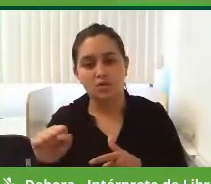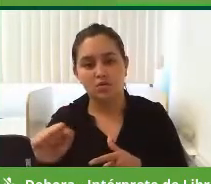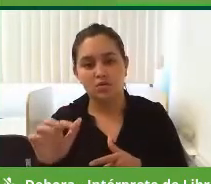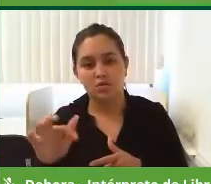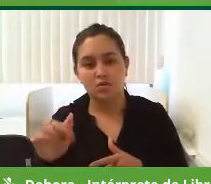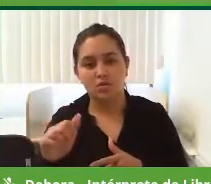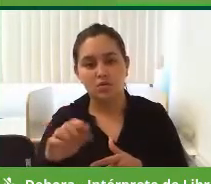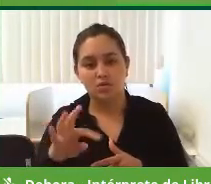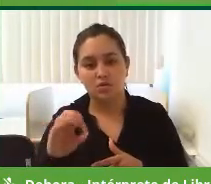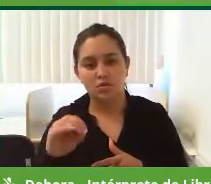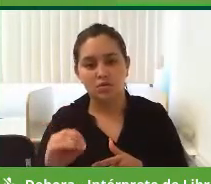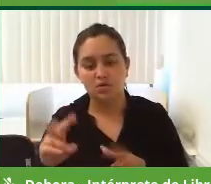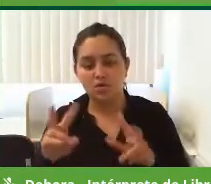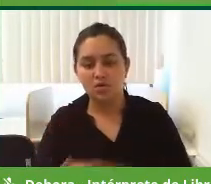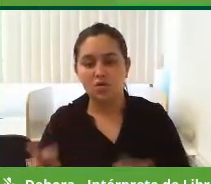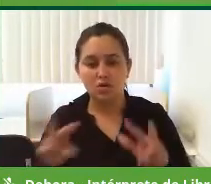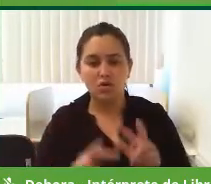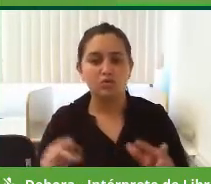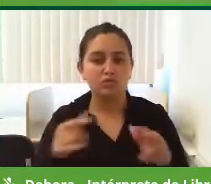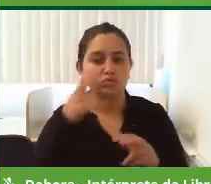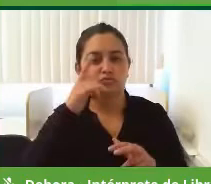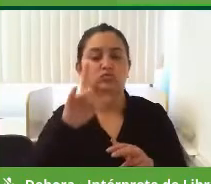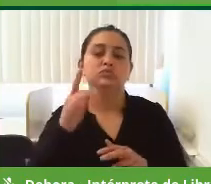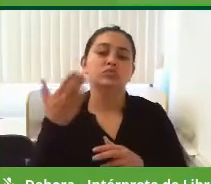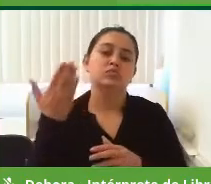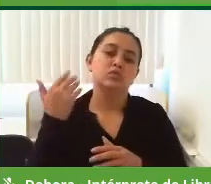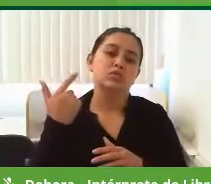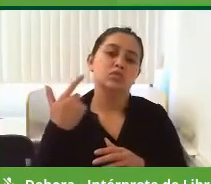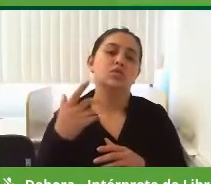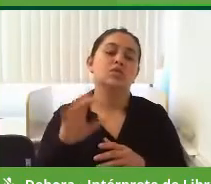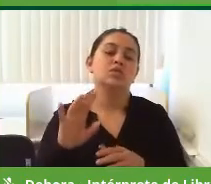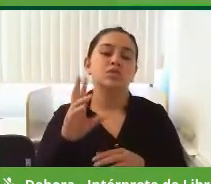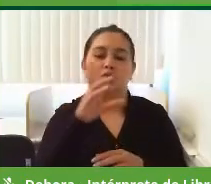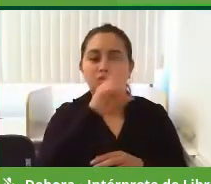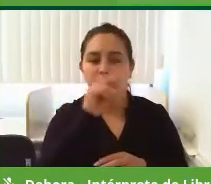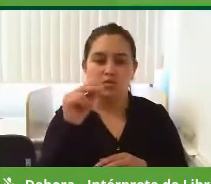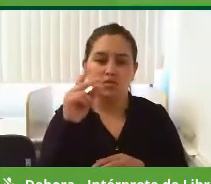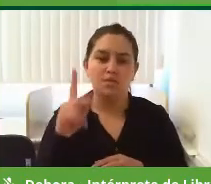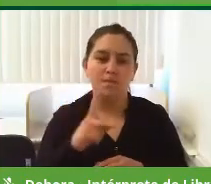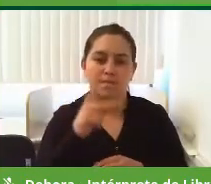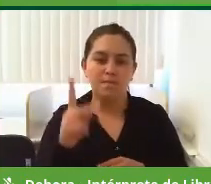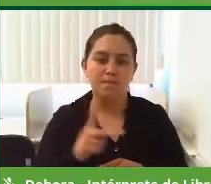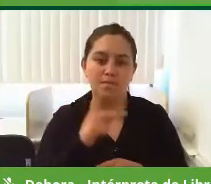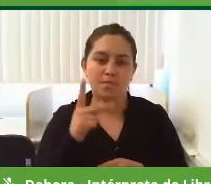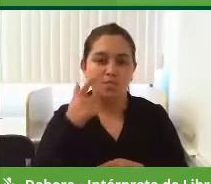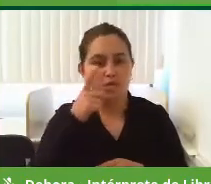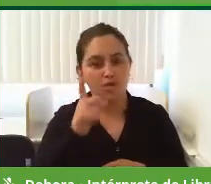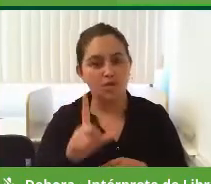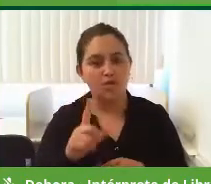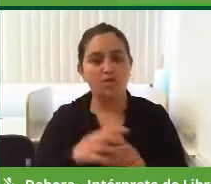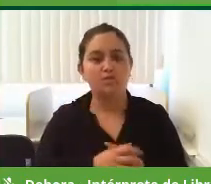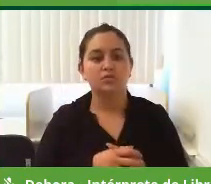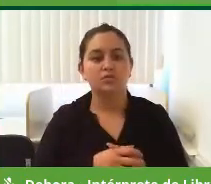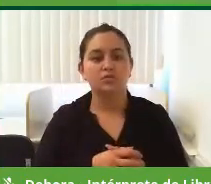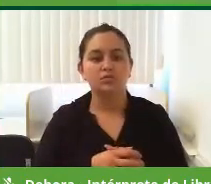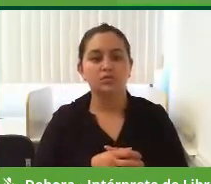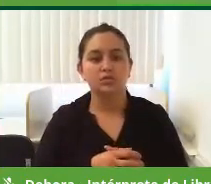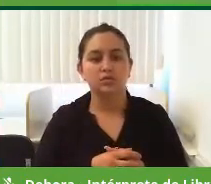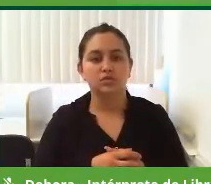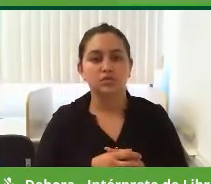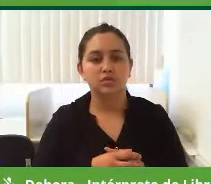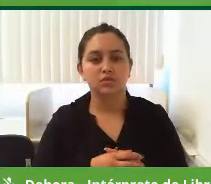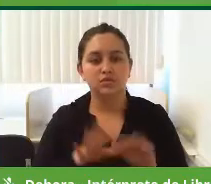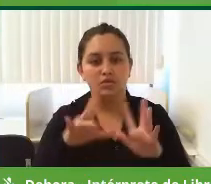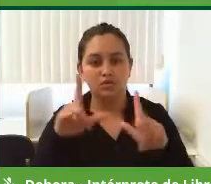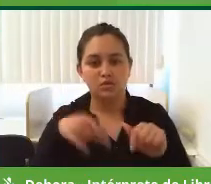no meu bairro, eu consegui, quando eu estava trabalhando na prefeitura e era vereador, consegui aqui, nós asfaltar todas aqui nas